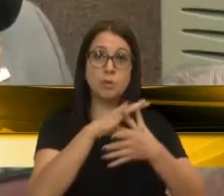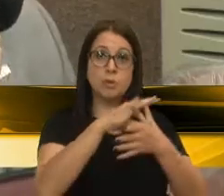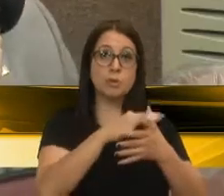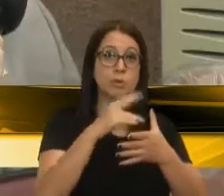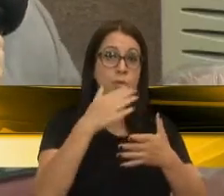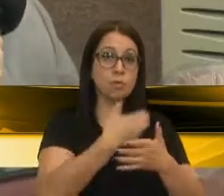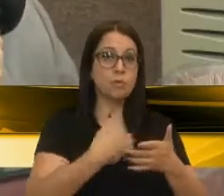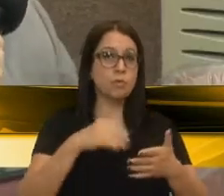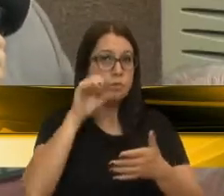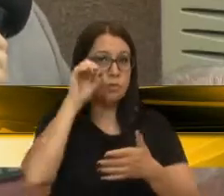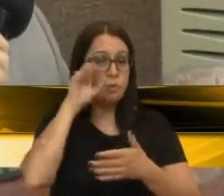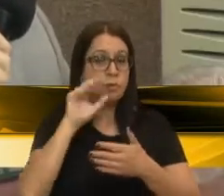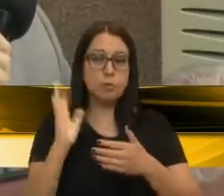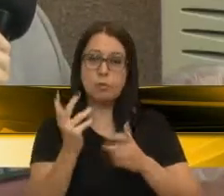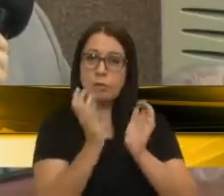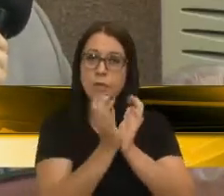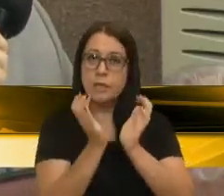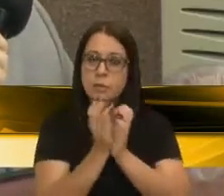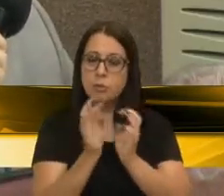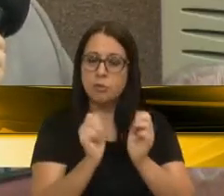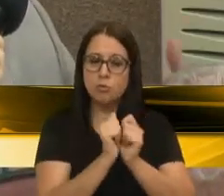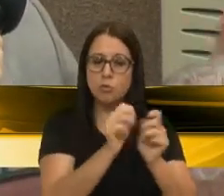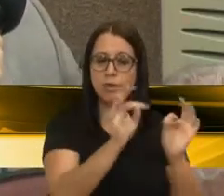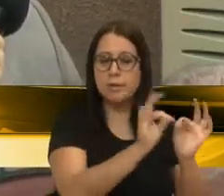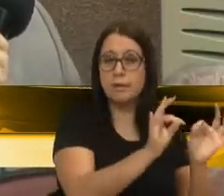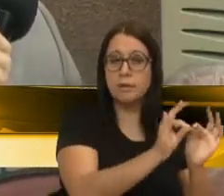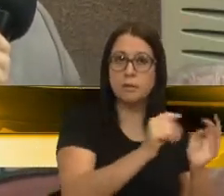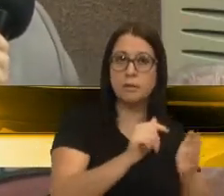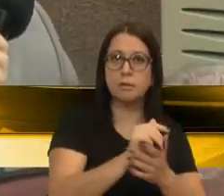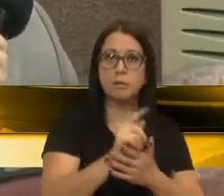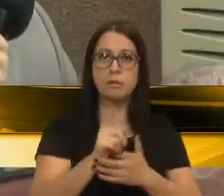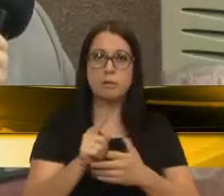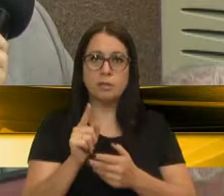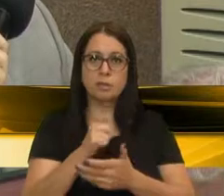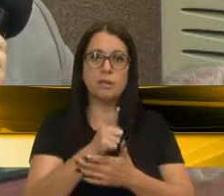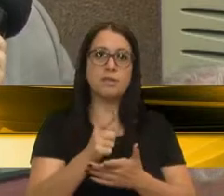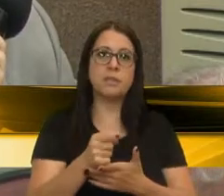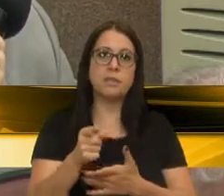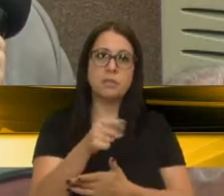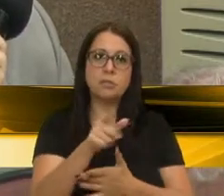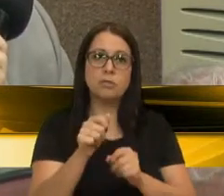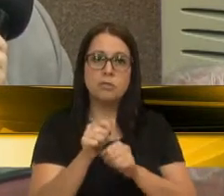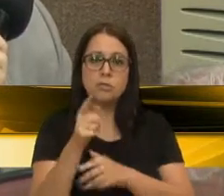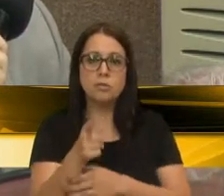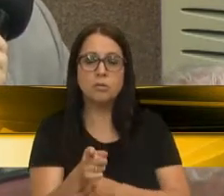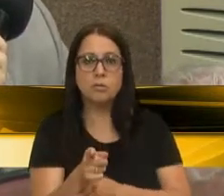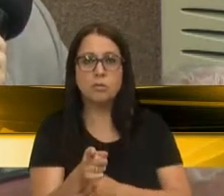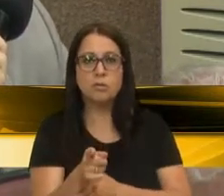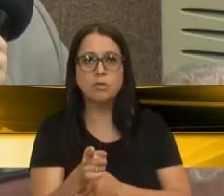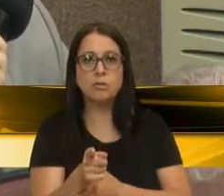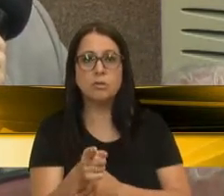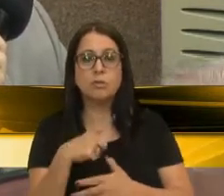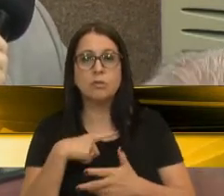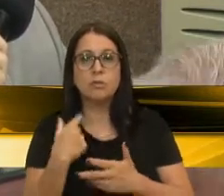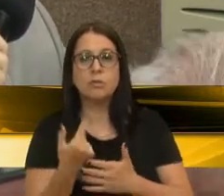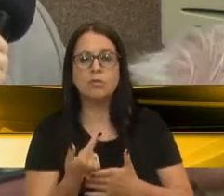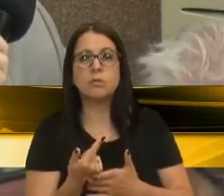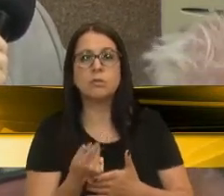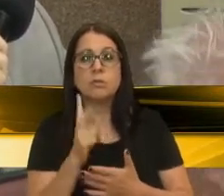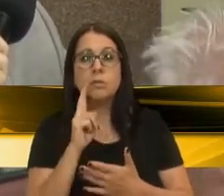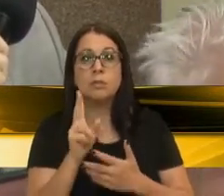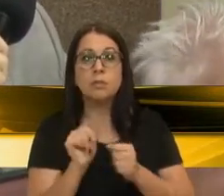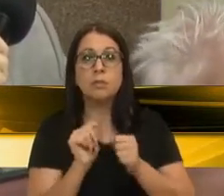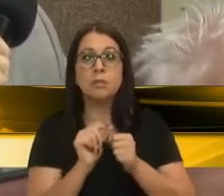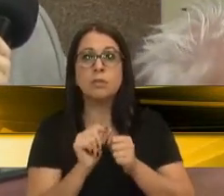Fioza, com toda a sua equipe de técnicos, apresentar um dos projetos que vão aportar a essa casa, que vem sendo estudada há